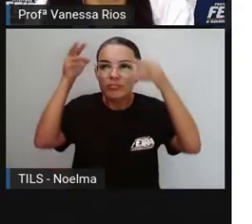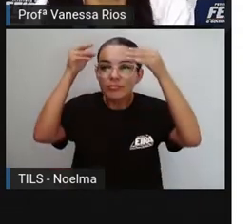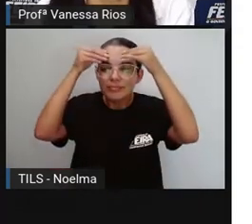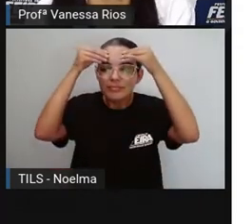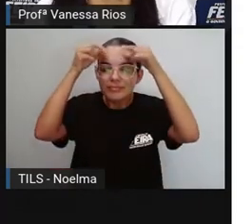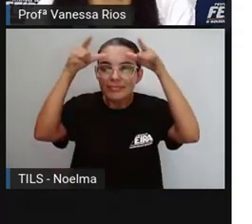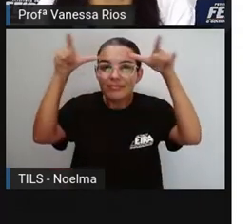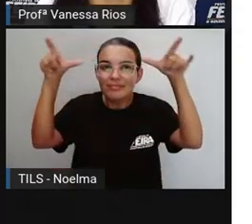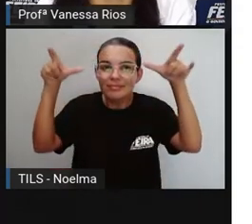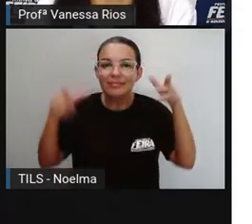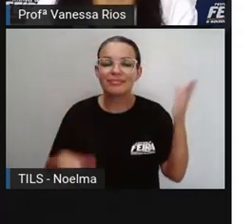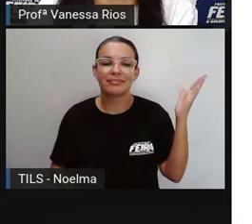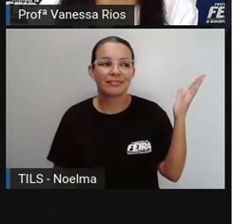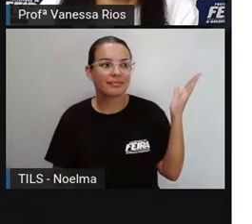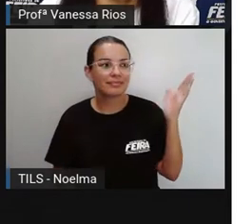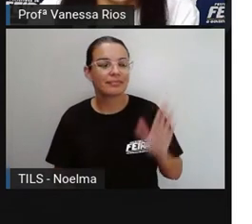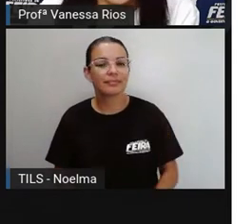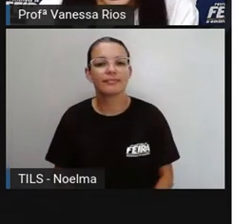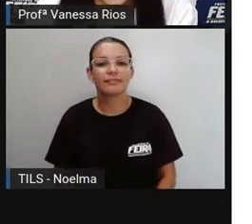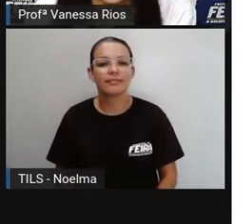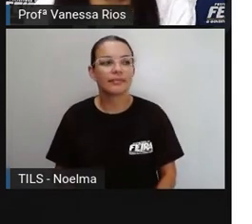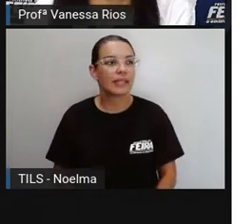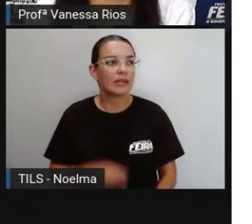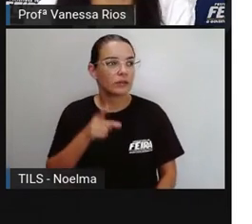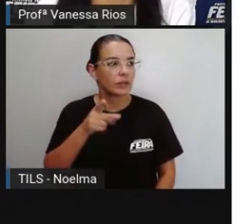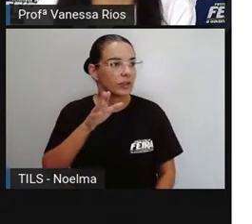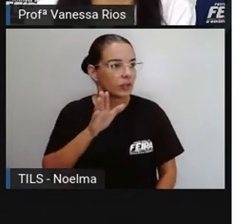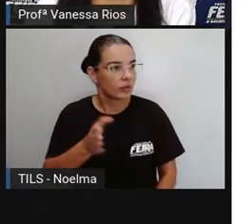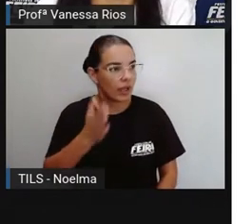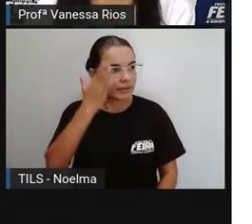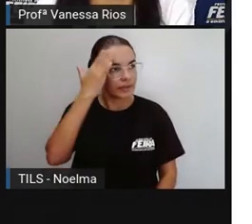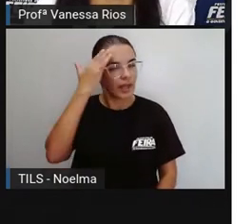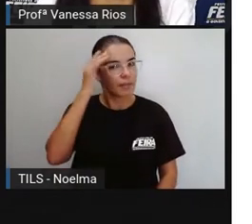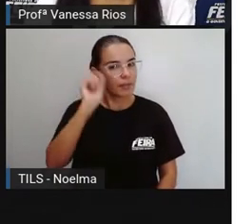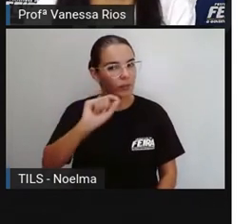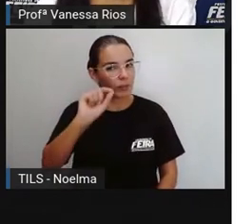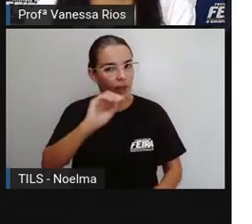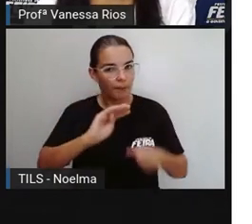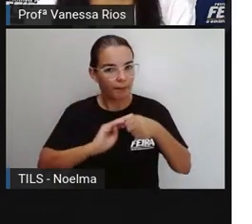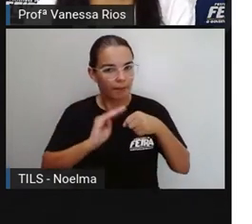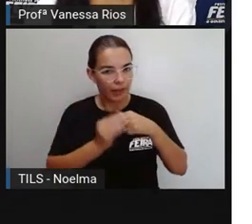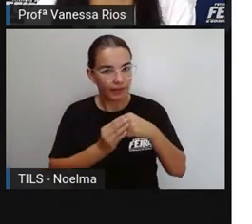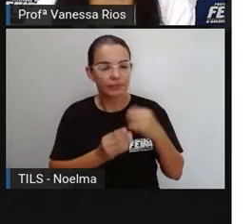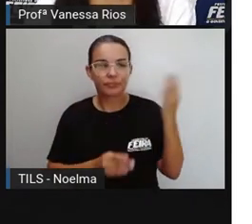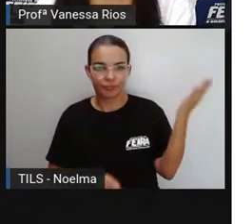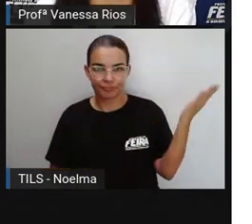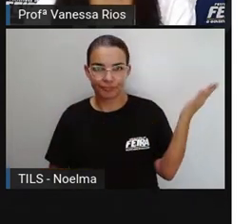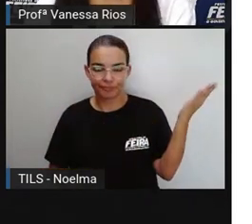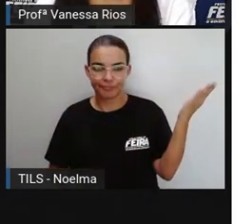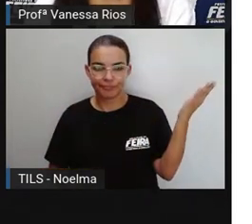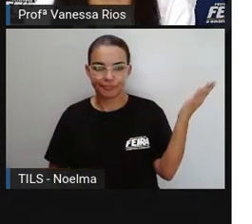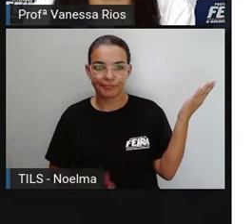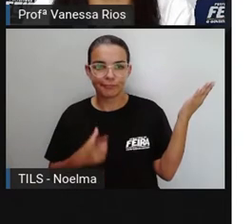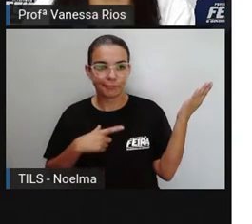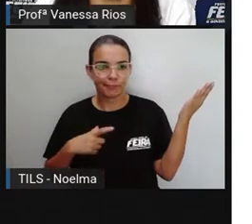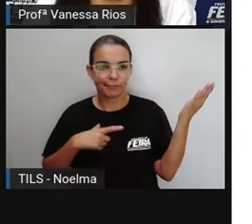memória. Então, olhem só, você já sabe o que são bairros. Bairros são áreas